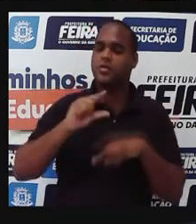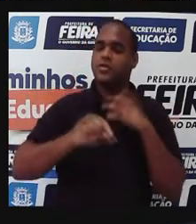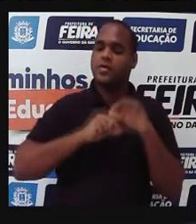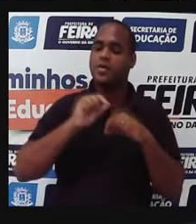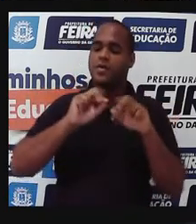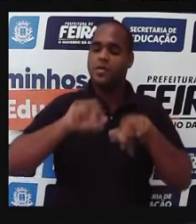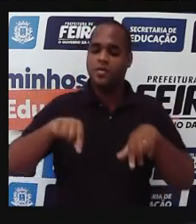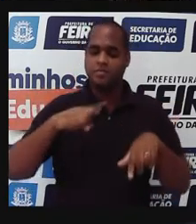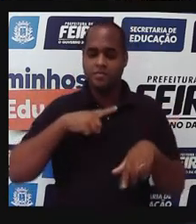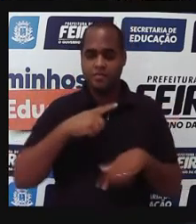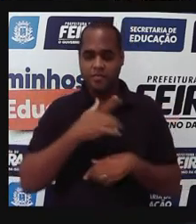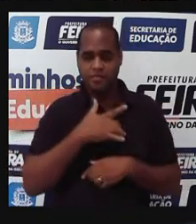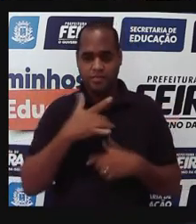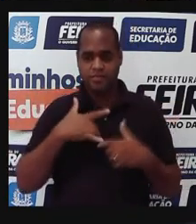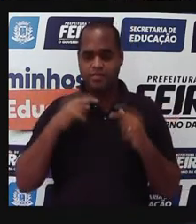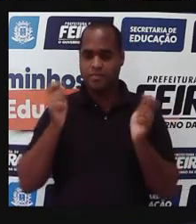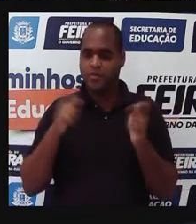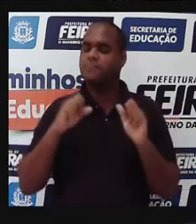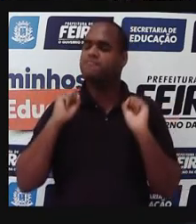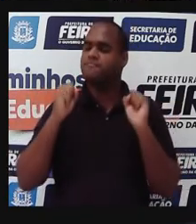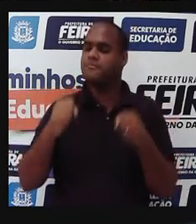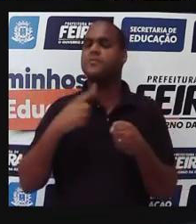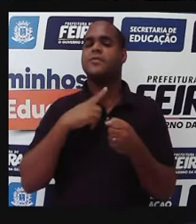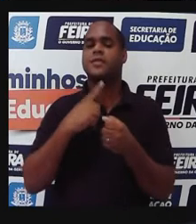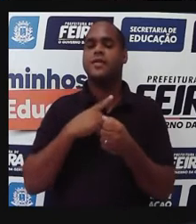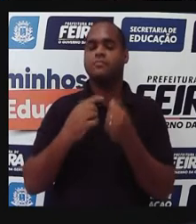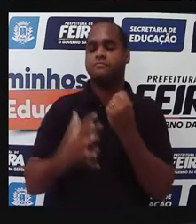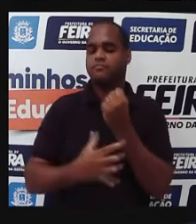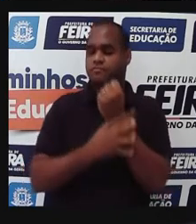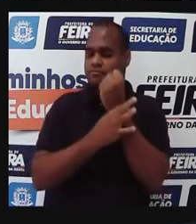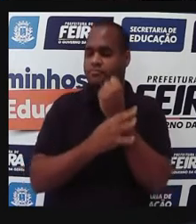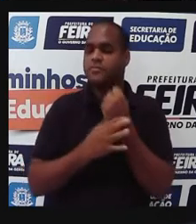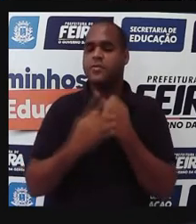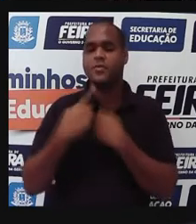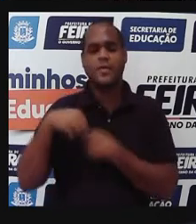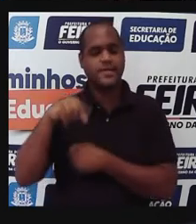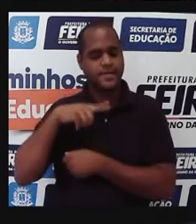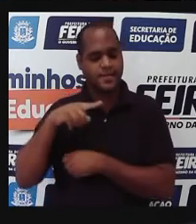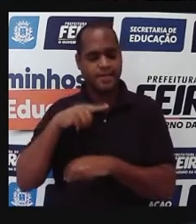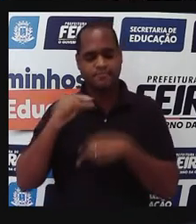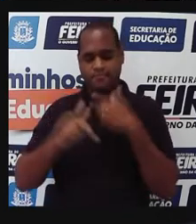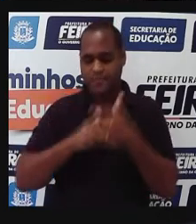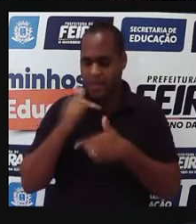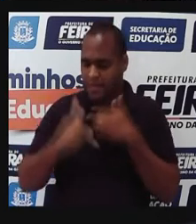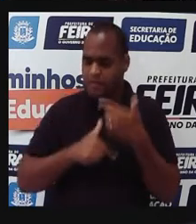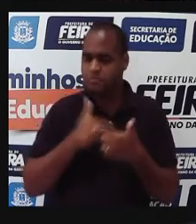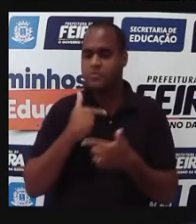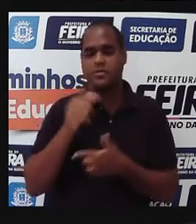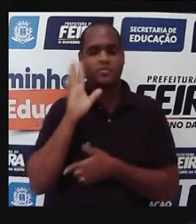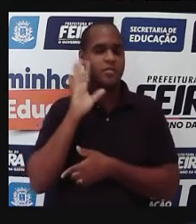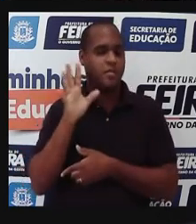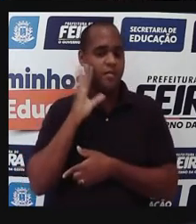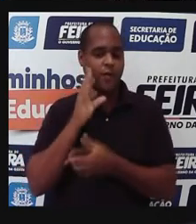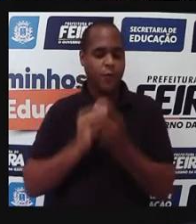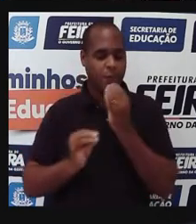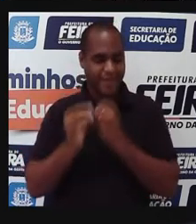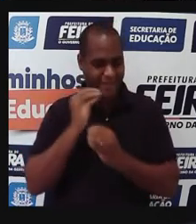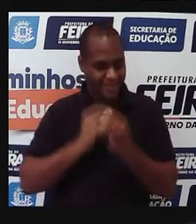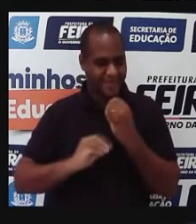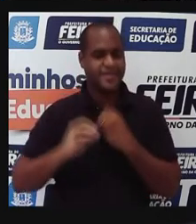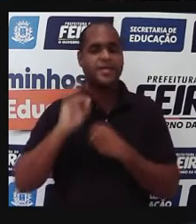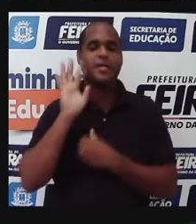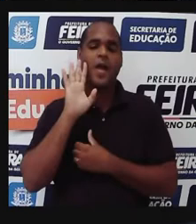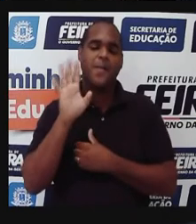fala de saúde, a gente tem que pensar em educação, a gente tem que pensar em segurança, a gente tem que pensar em trabalho, a gente tem que pensar em alimentação,